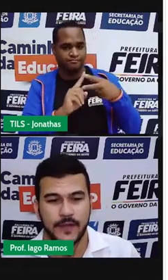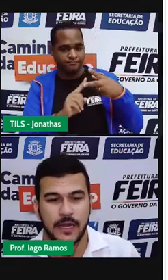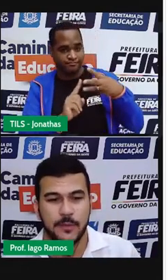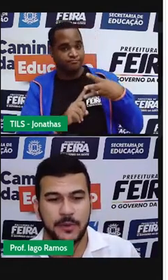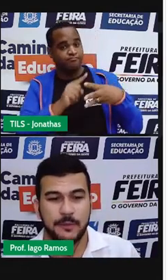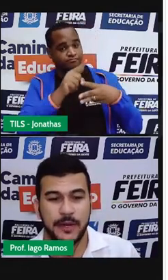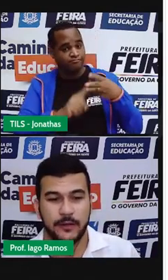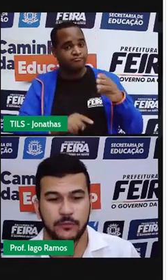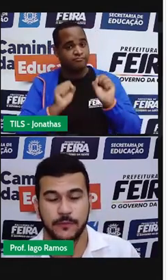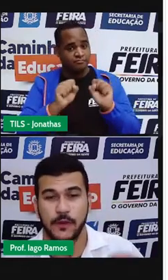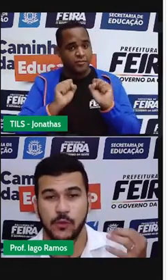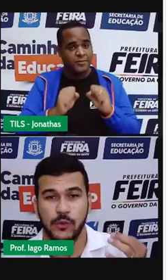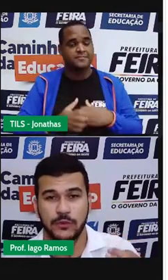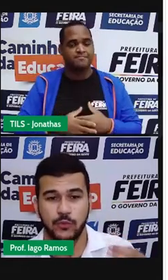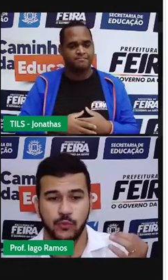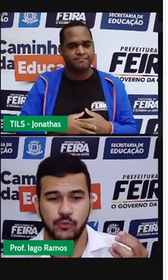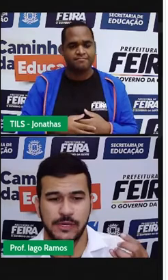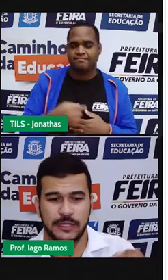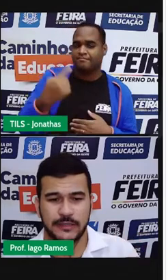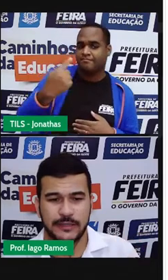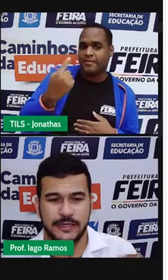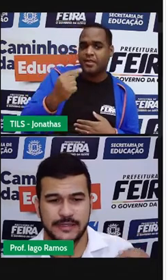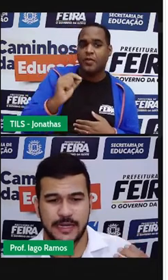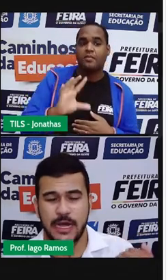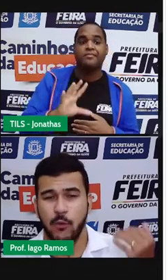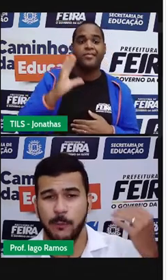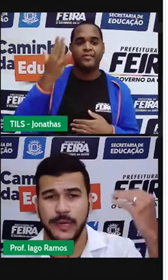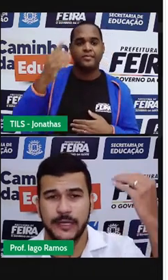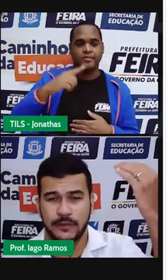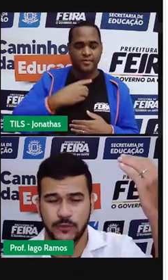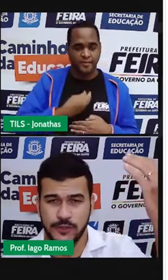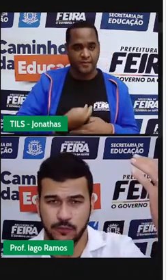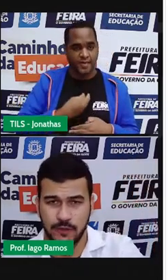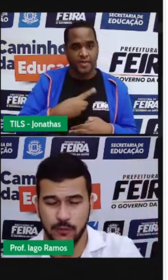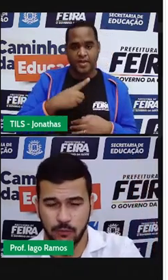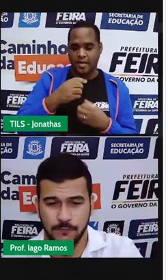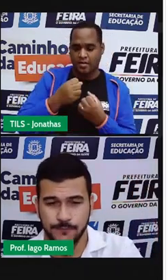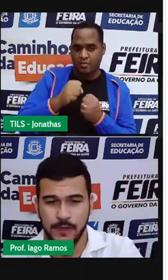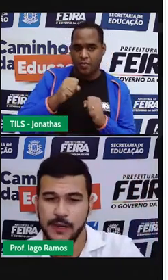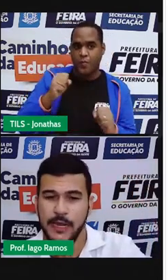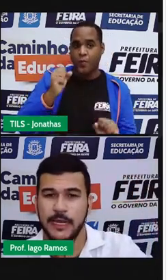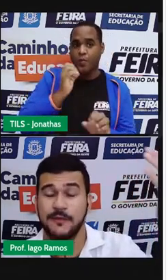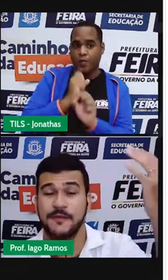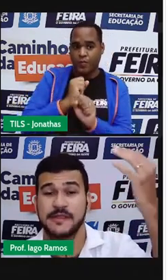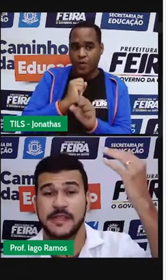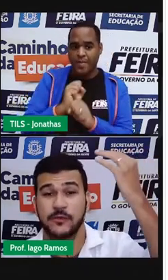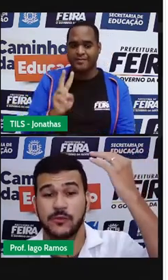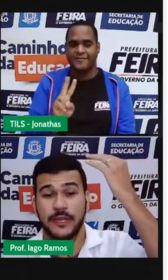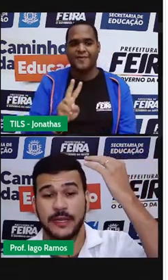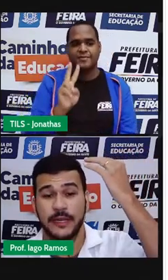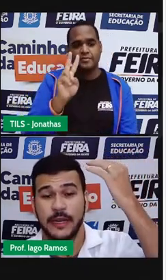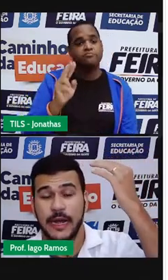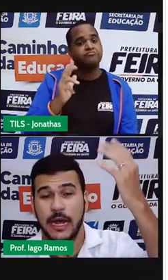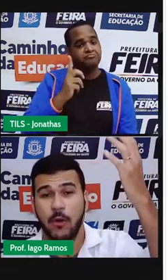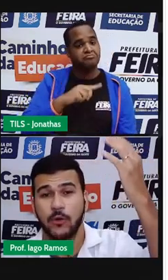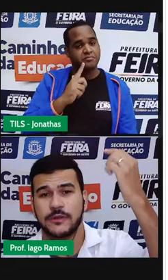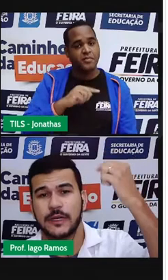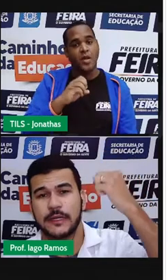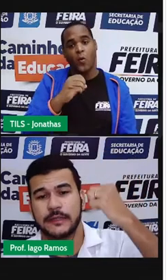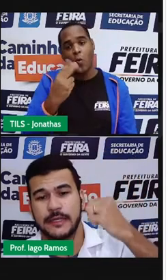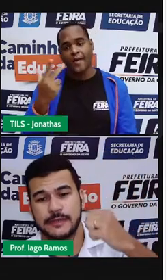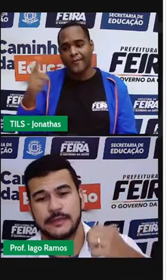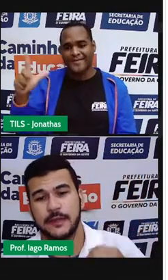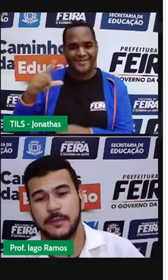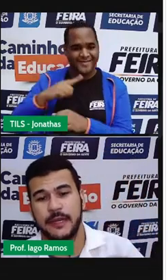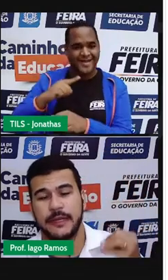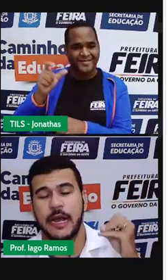Primeiro, quando uma grandeza aumenta o seu valor, ela vai fazer com que a outra